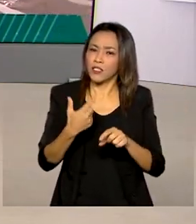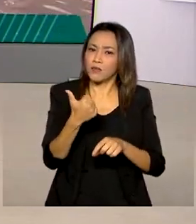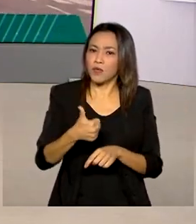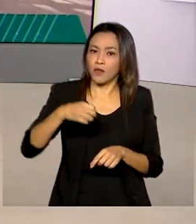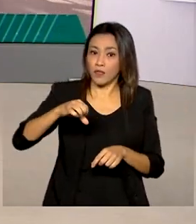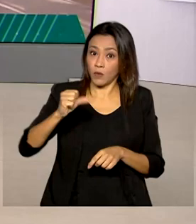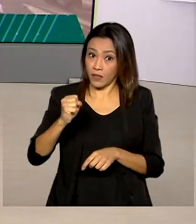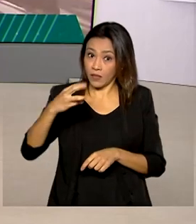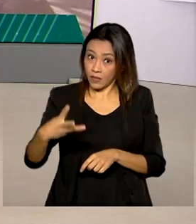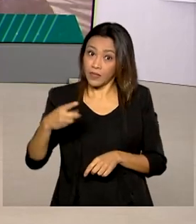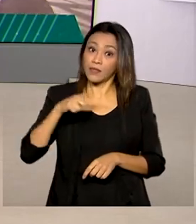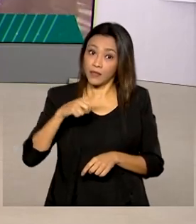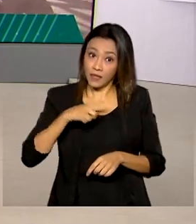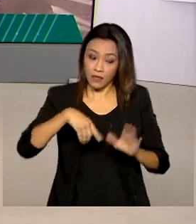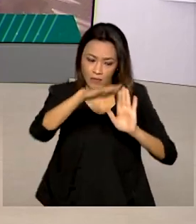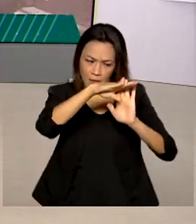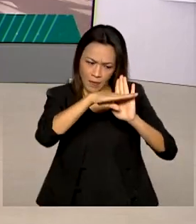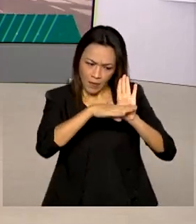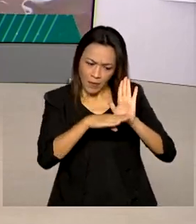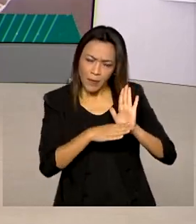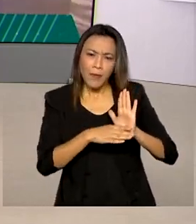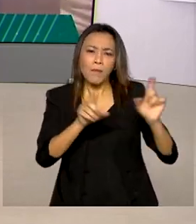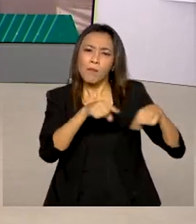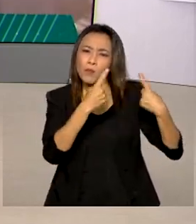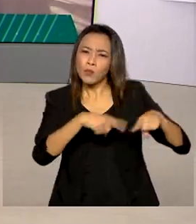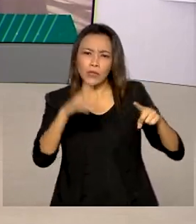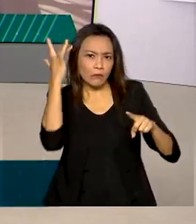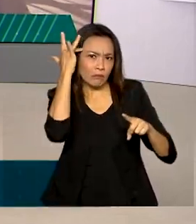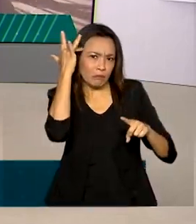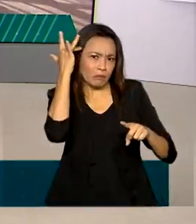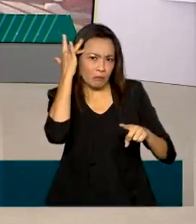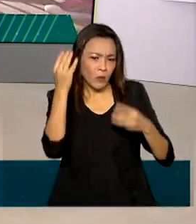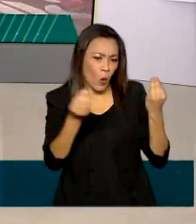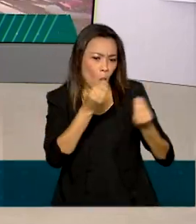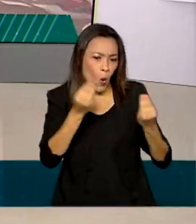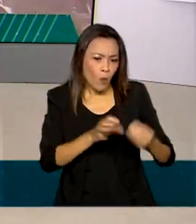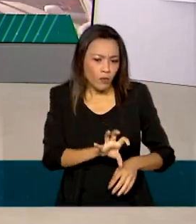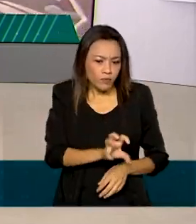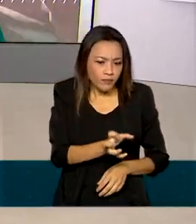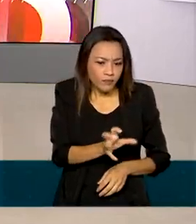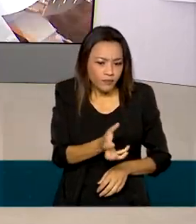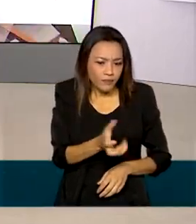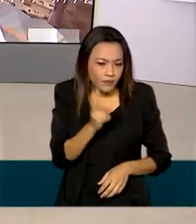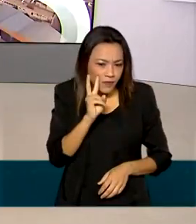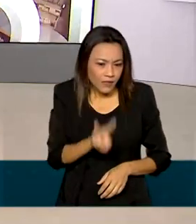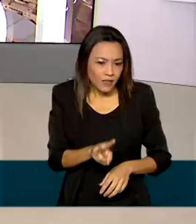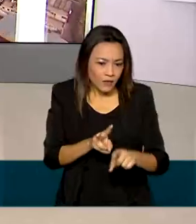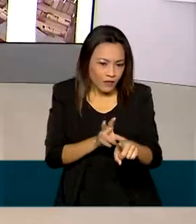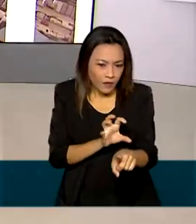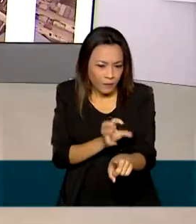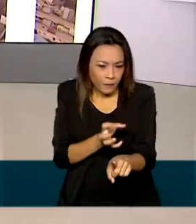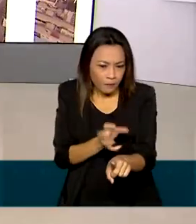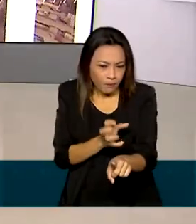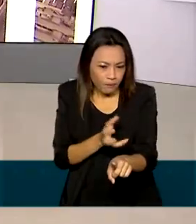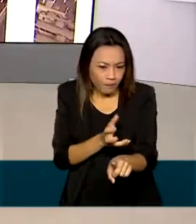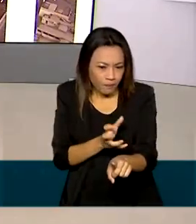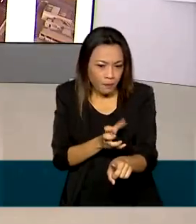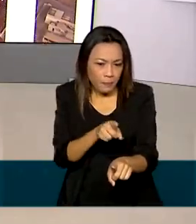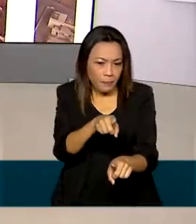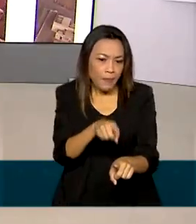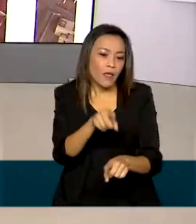programação para a transmissão de música erudita. Para sintonizar, basta colocar nas frequências que aparecem na sua tela. 99